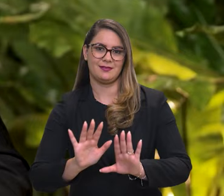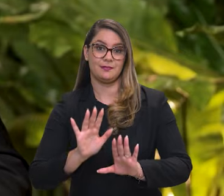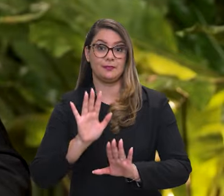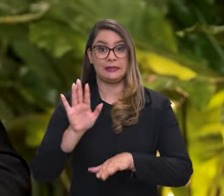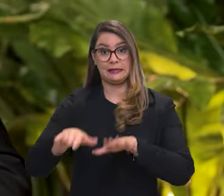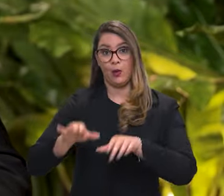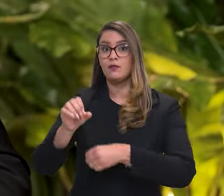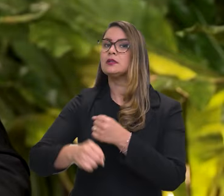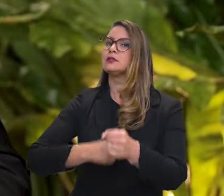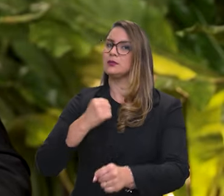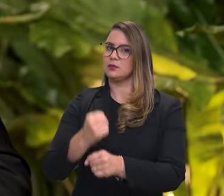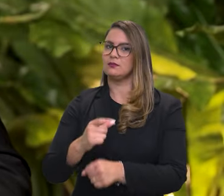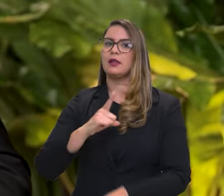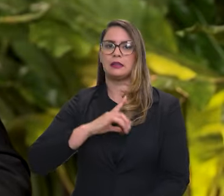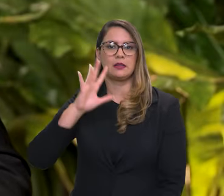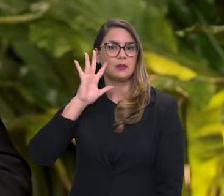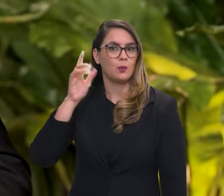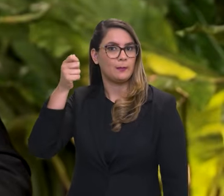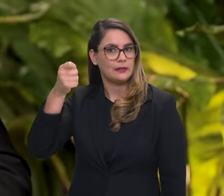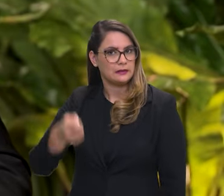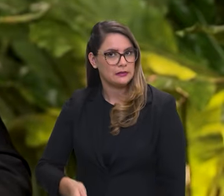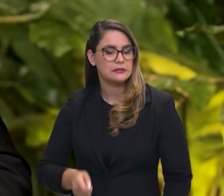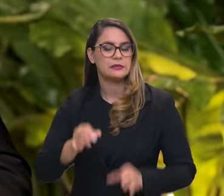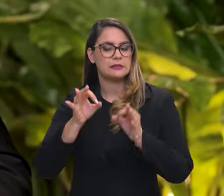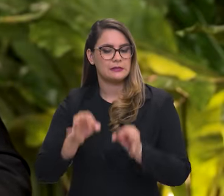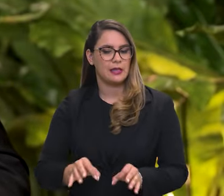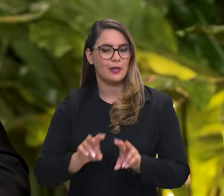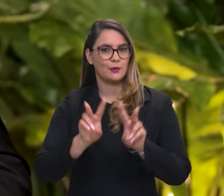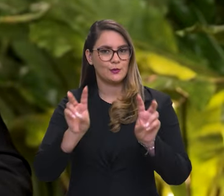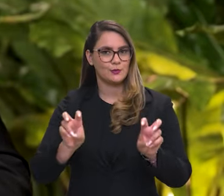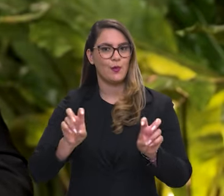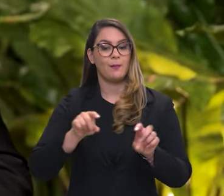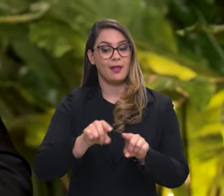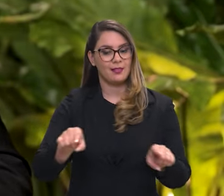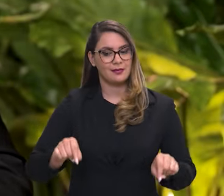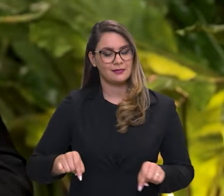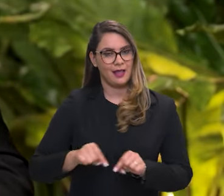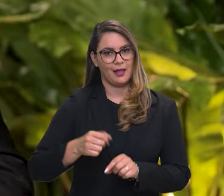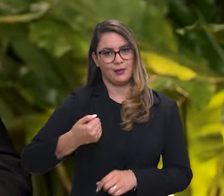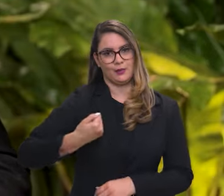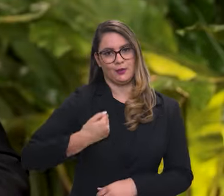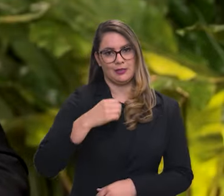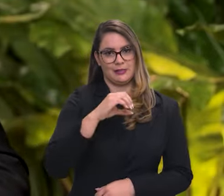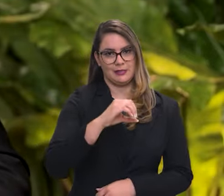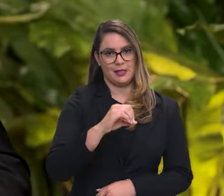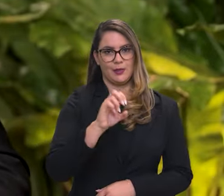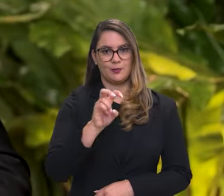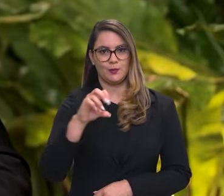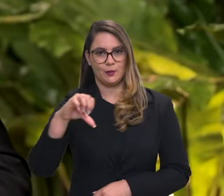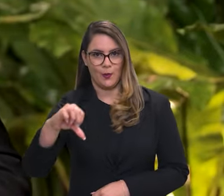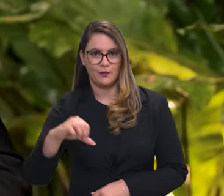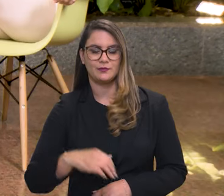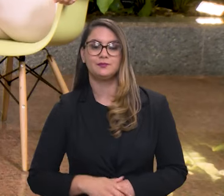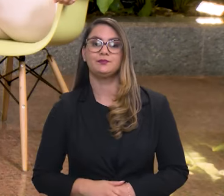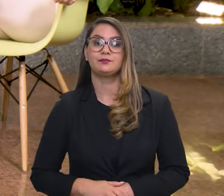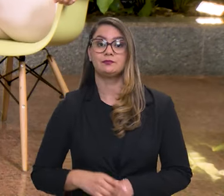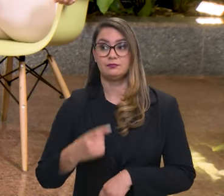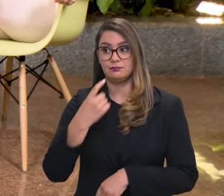provavelmente, no ano que vem, a gente vai ter uma decisão definitiva sobre a exploração nesse ponto 0,59.